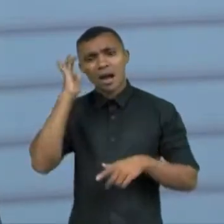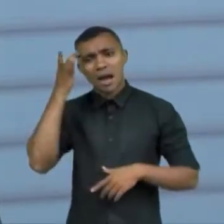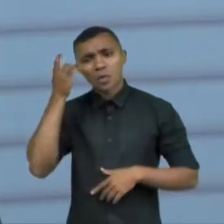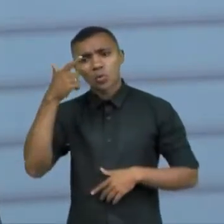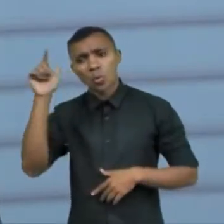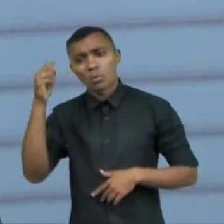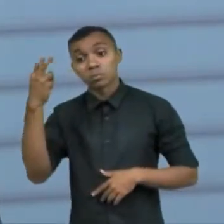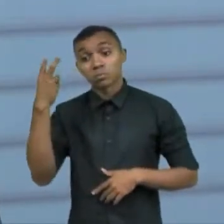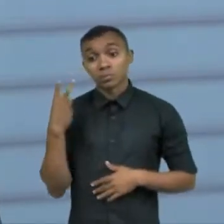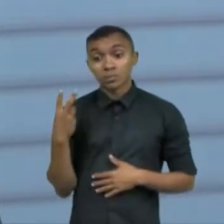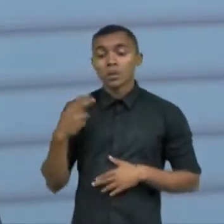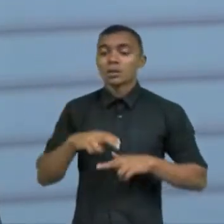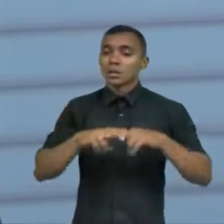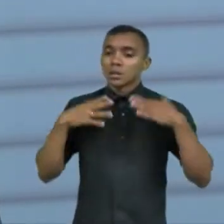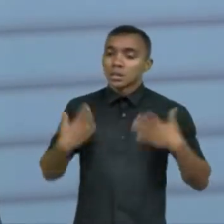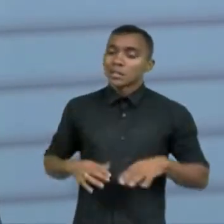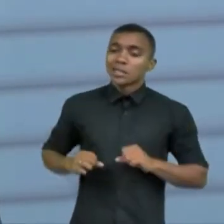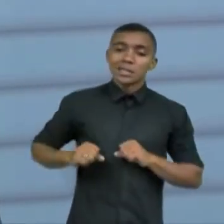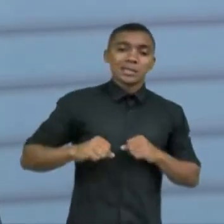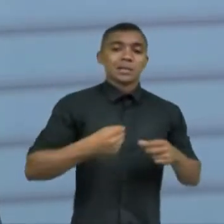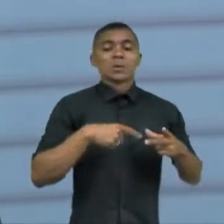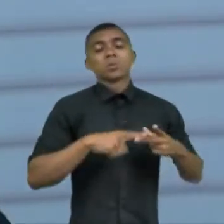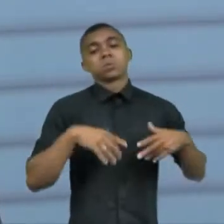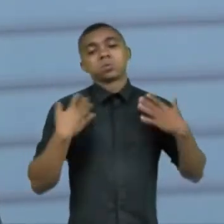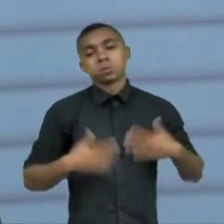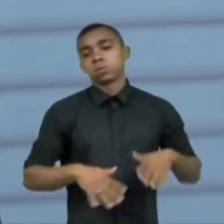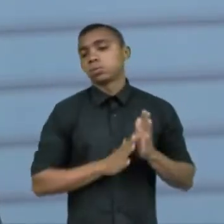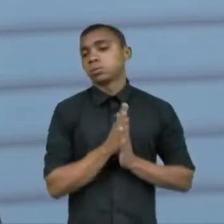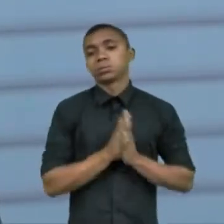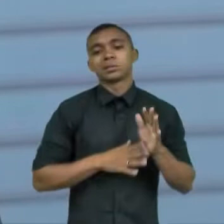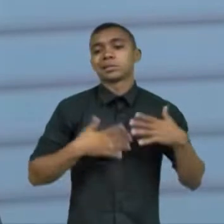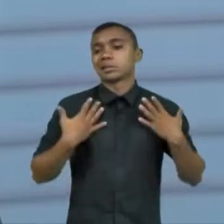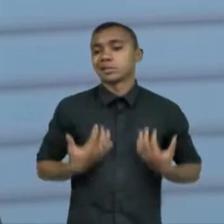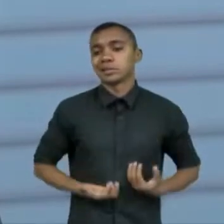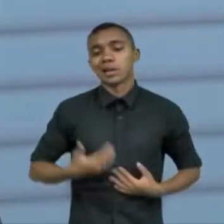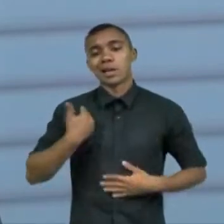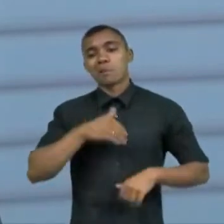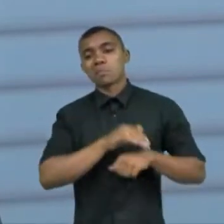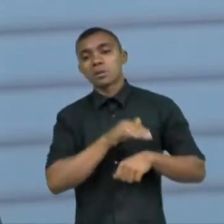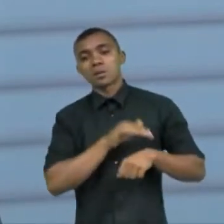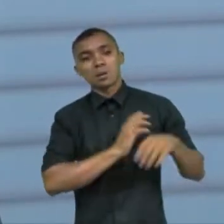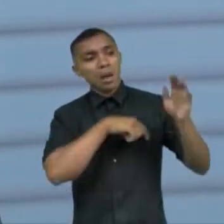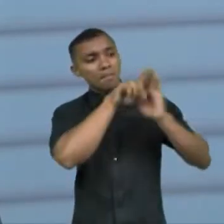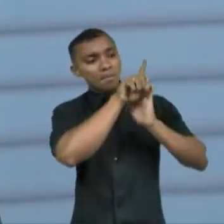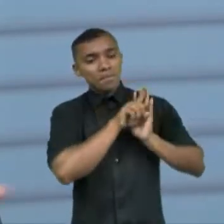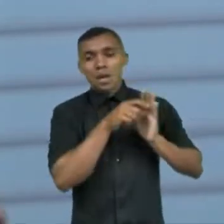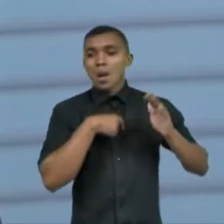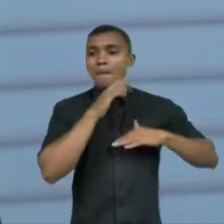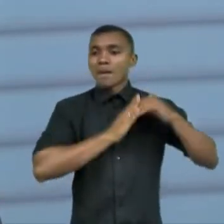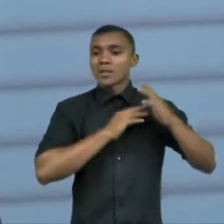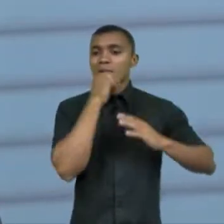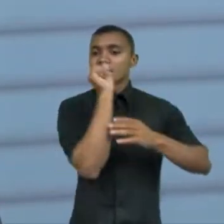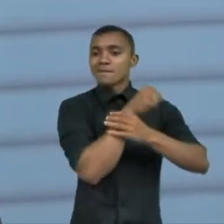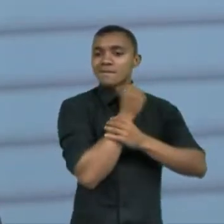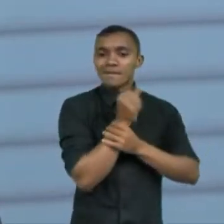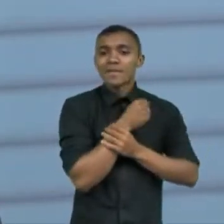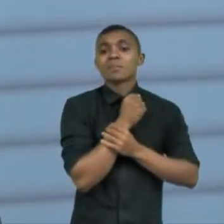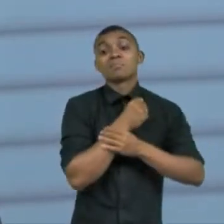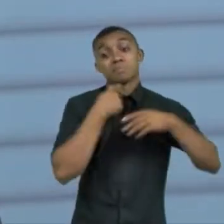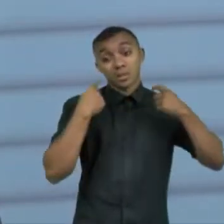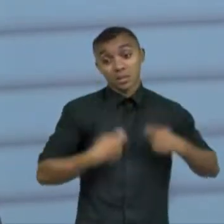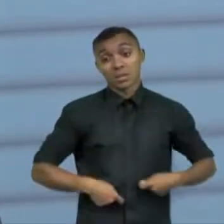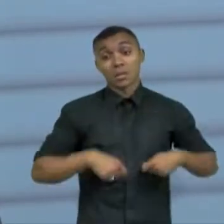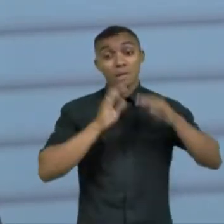o caminho foi árduo foi cansativo eu fazia estimulações por minha conta como fisioterapeuta não podia deixar para menos sim